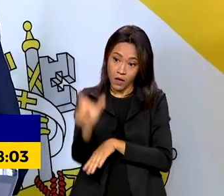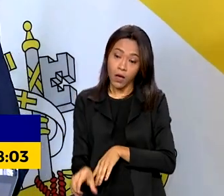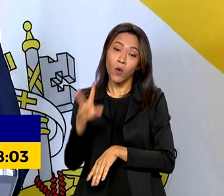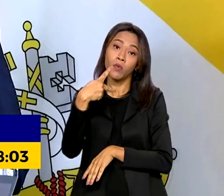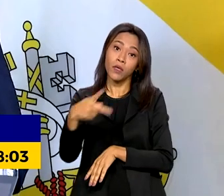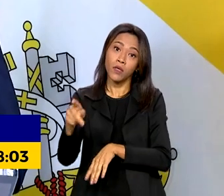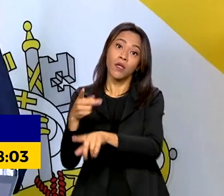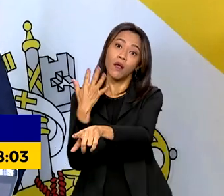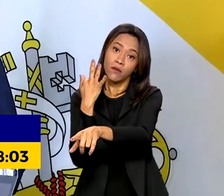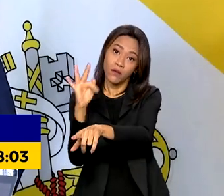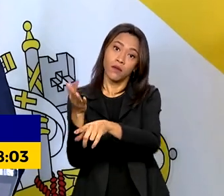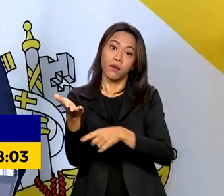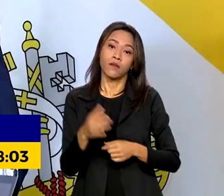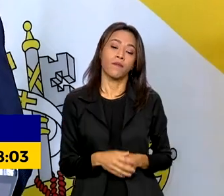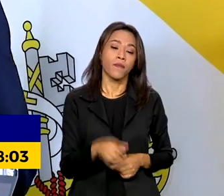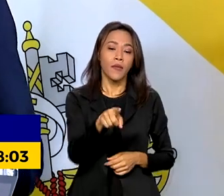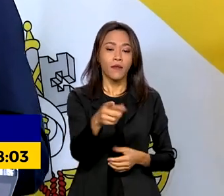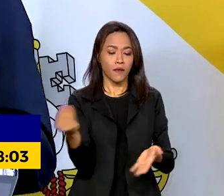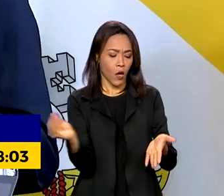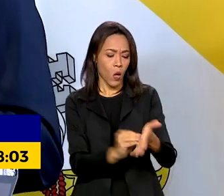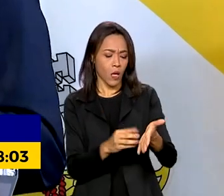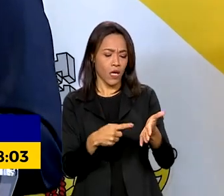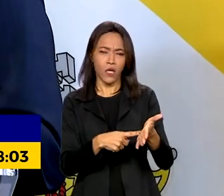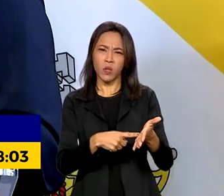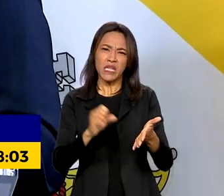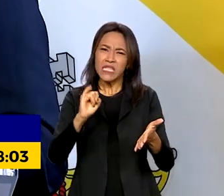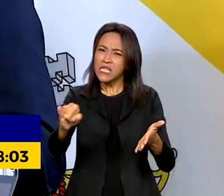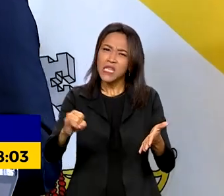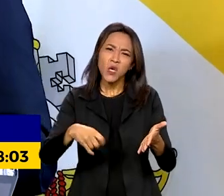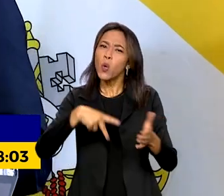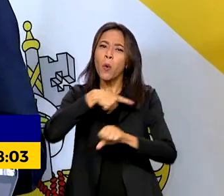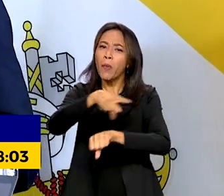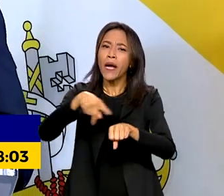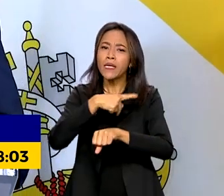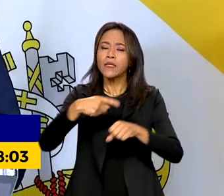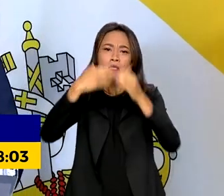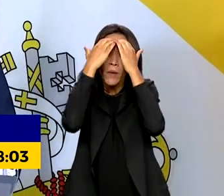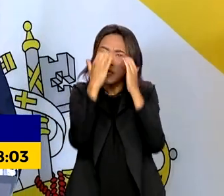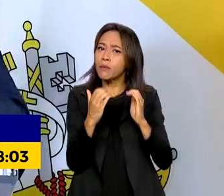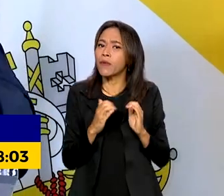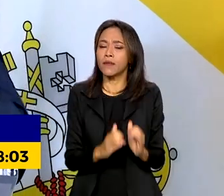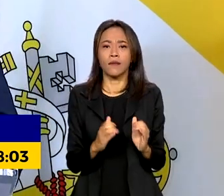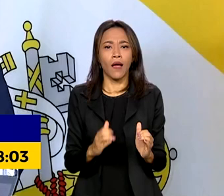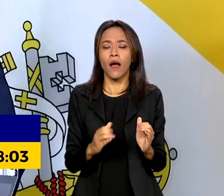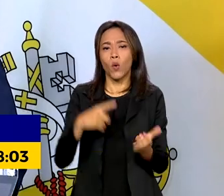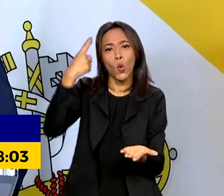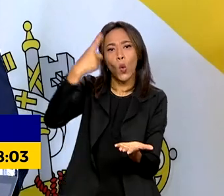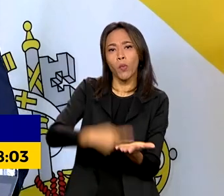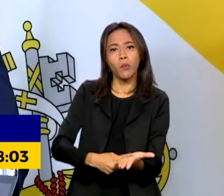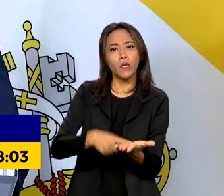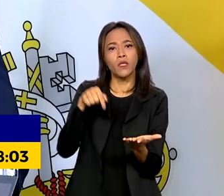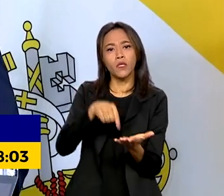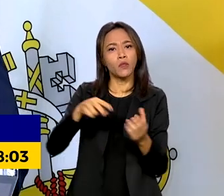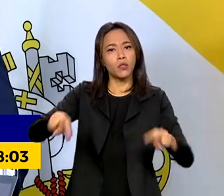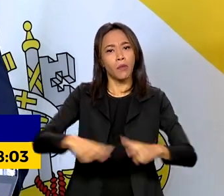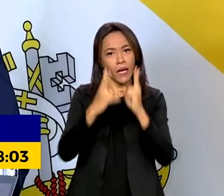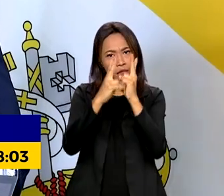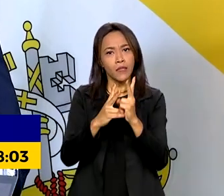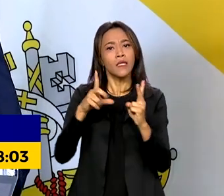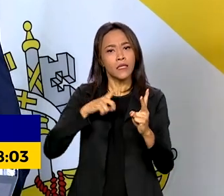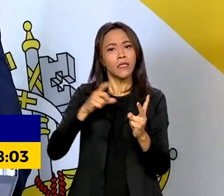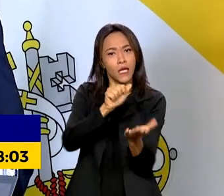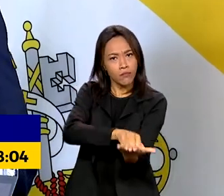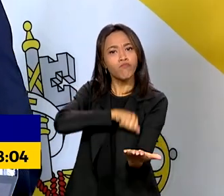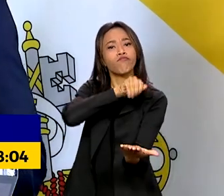punição a qualquer país que não cumpriu o acordo de Paris, ou seja, nem eles cumpriram o acordo de Paris.